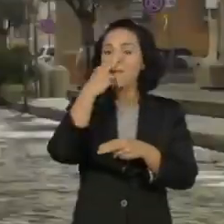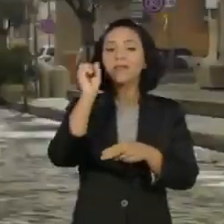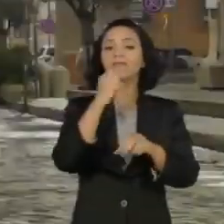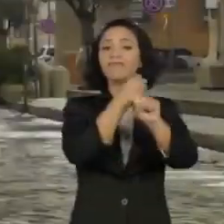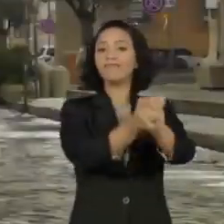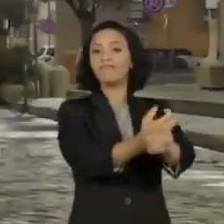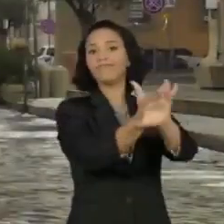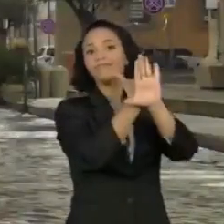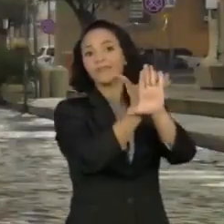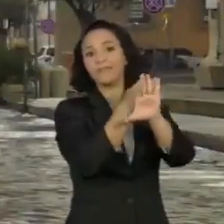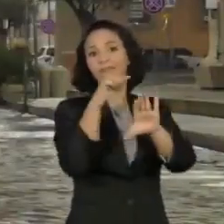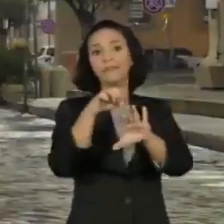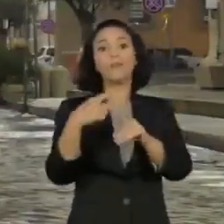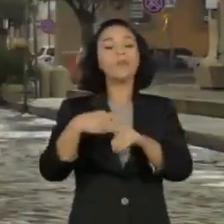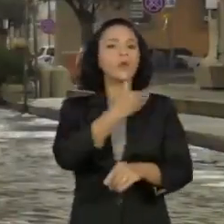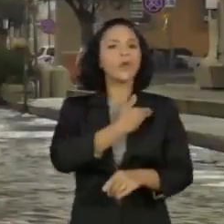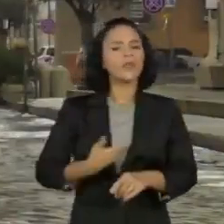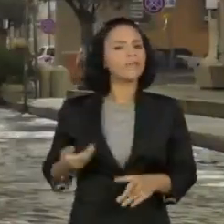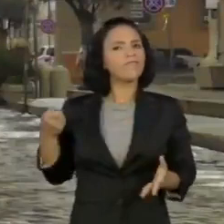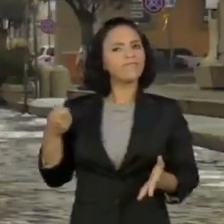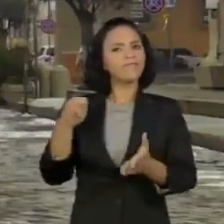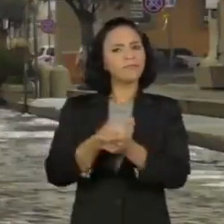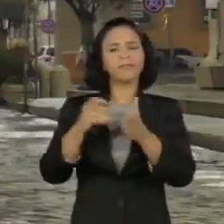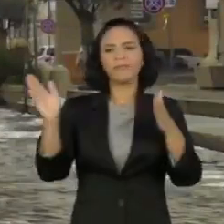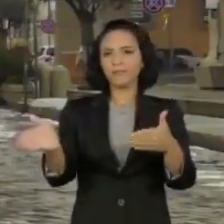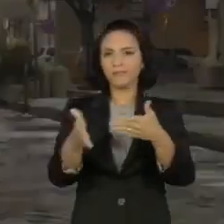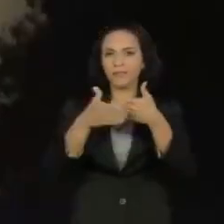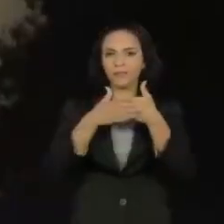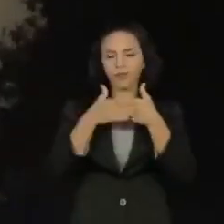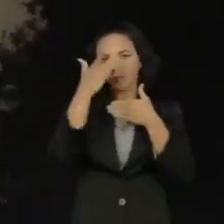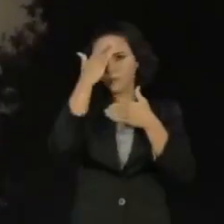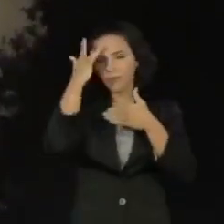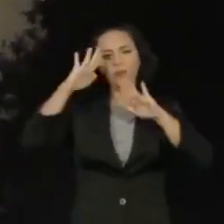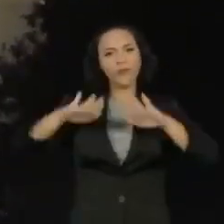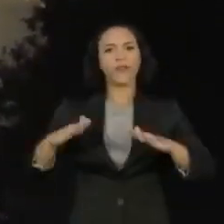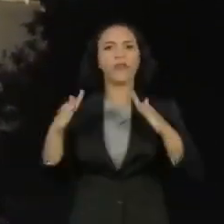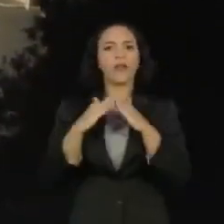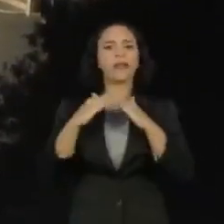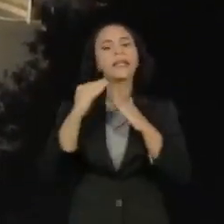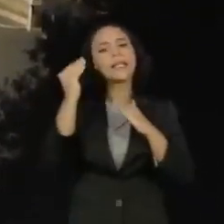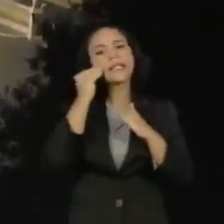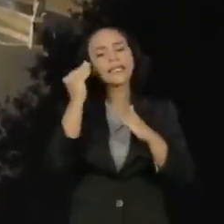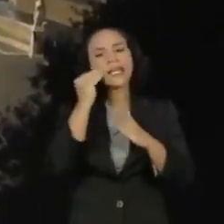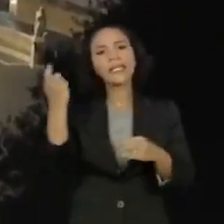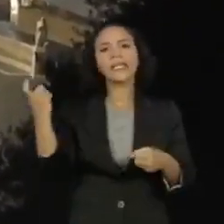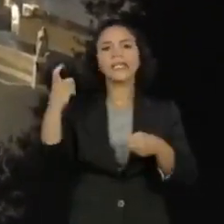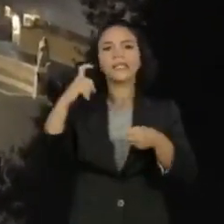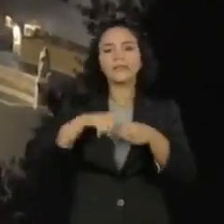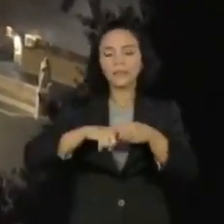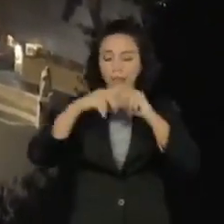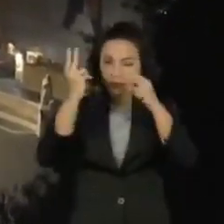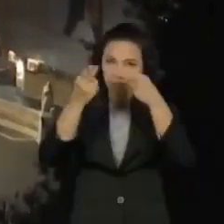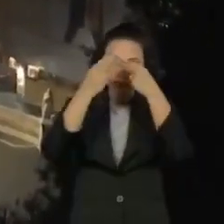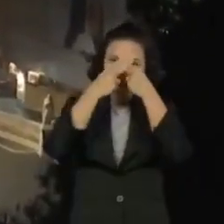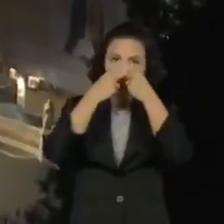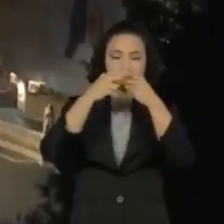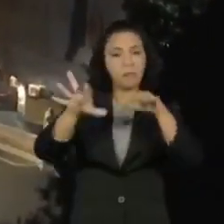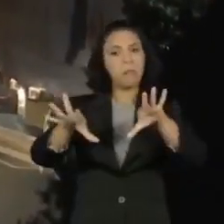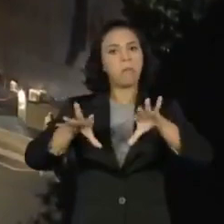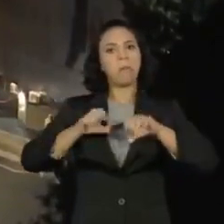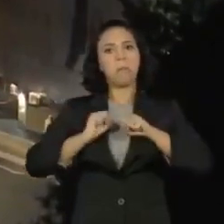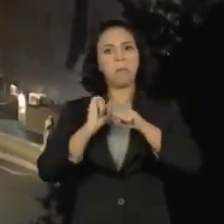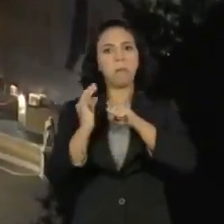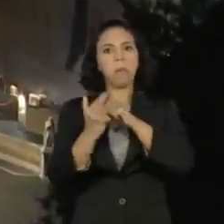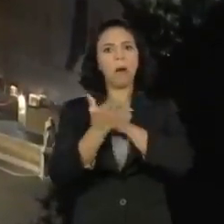virtual, já que o governo impôs um bloqueio nacional e um toque de recolher na tentativa de prevenir o ressurgimento de infecções por coronavírus